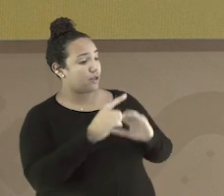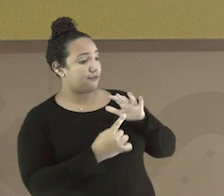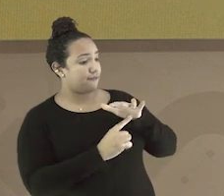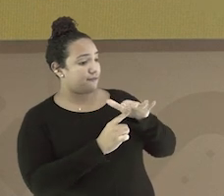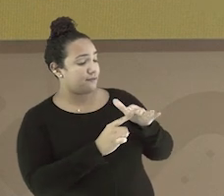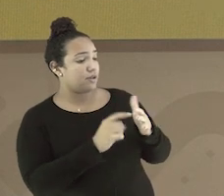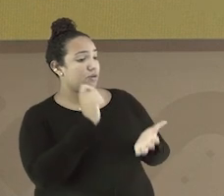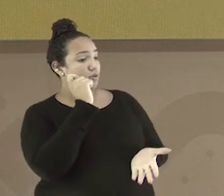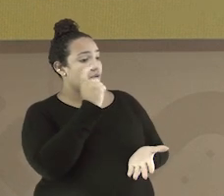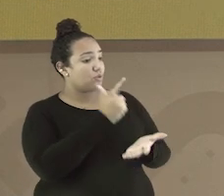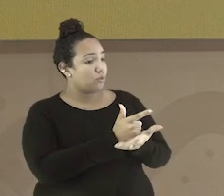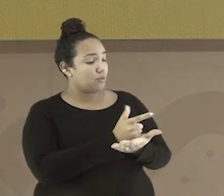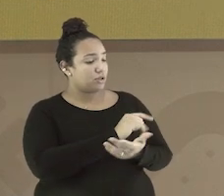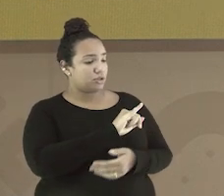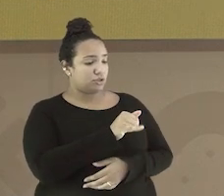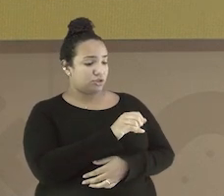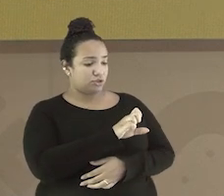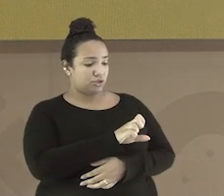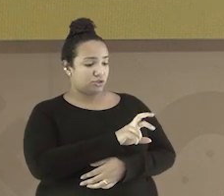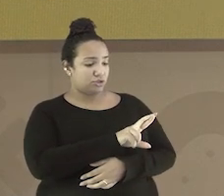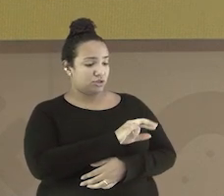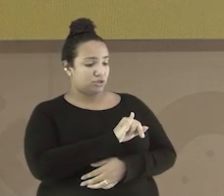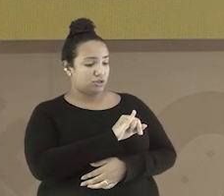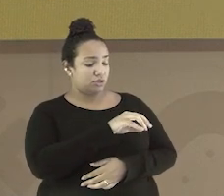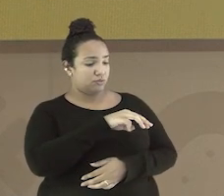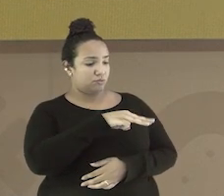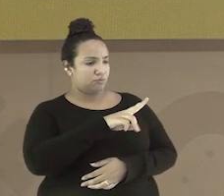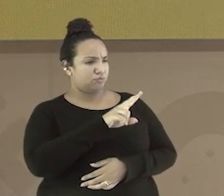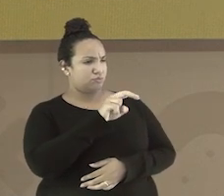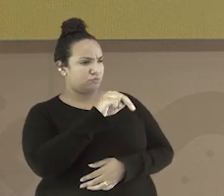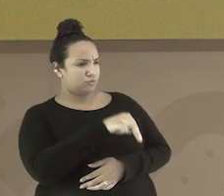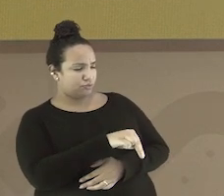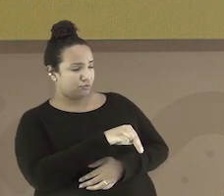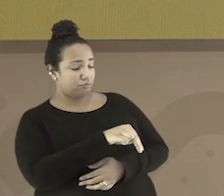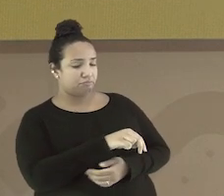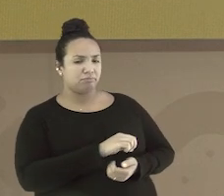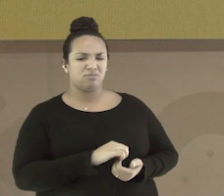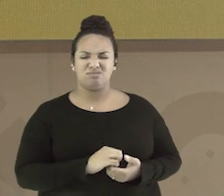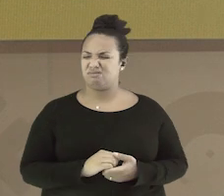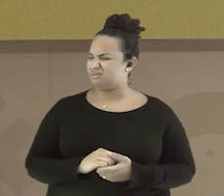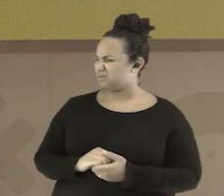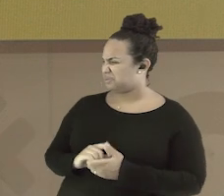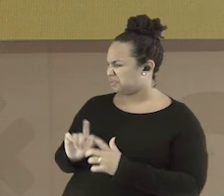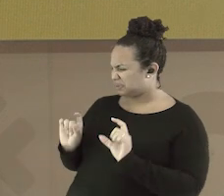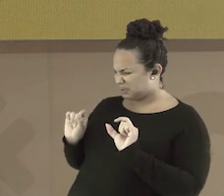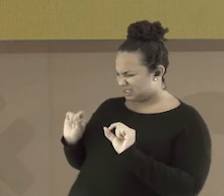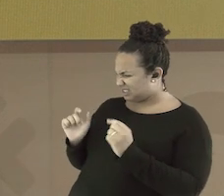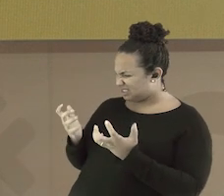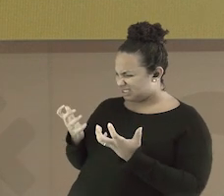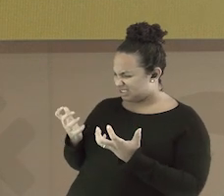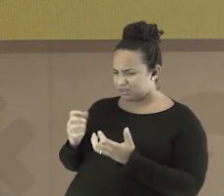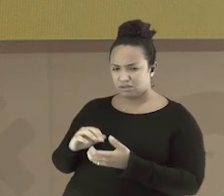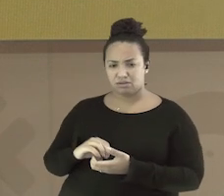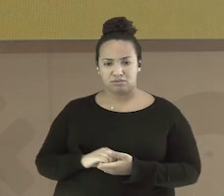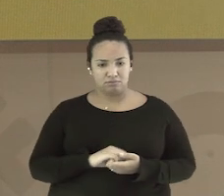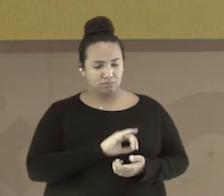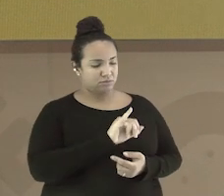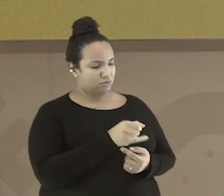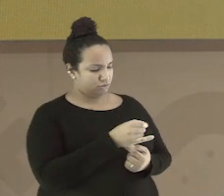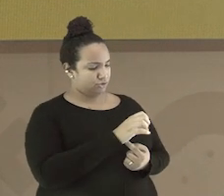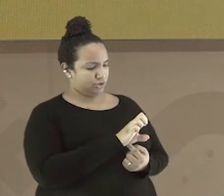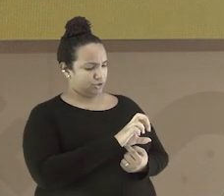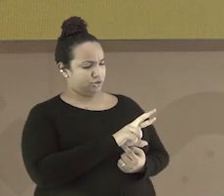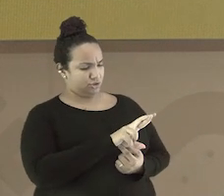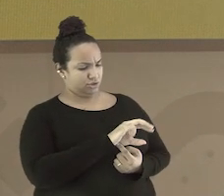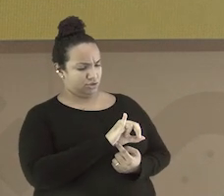Joaquim, vai na feira e compre Jerimum e Jabá para eu fazer para almoço. Hã? O que